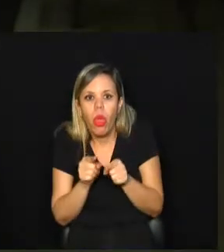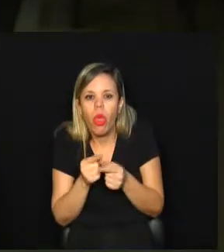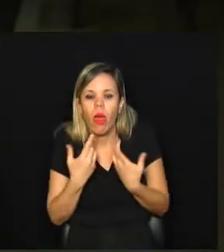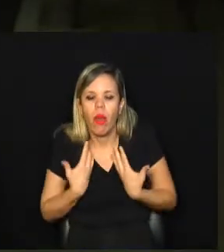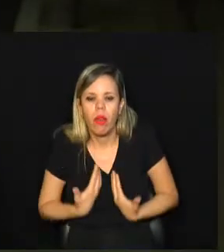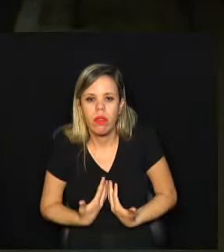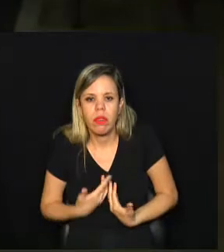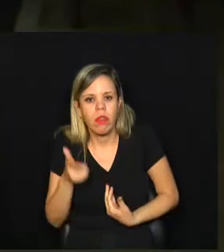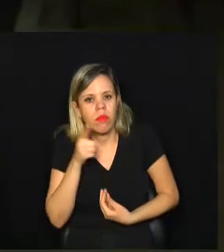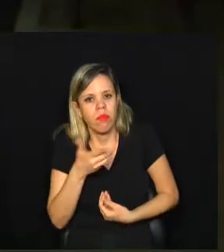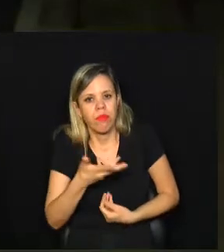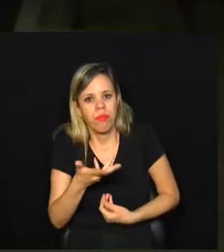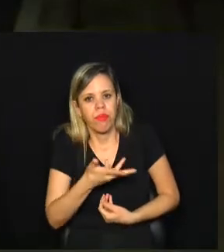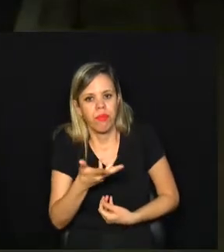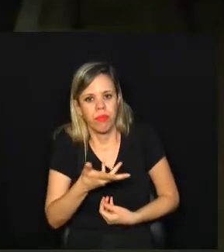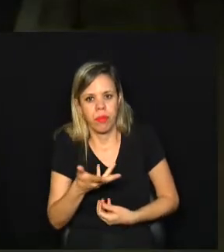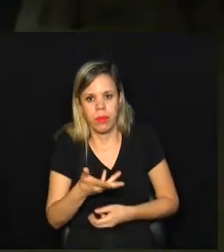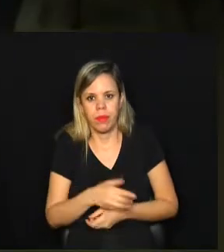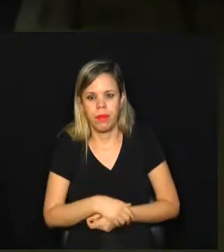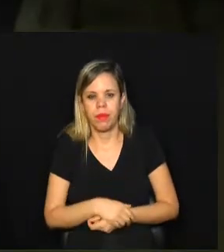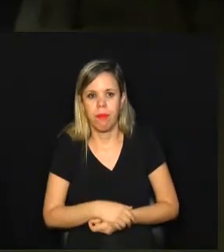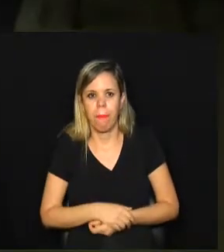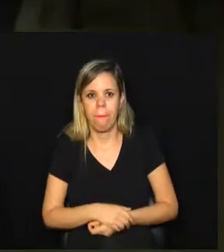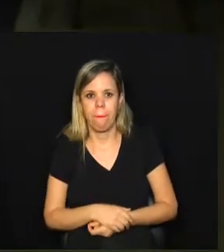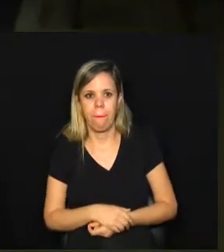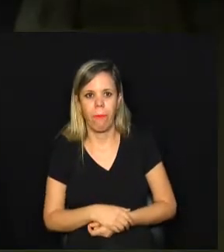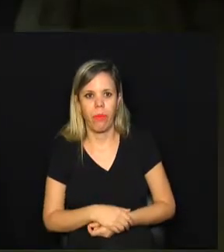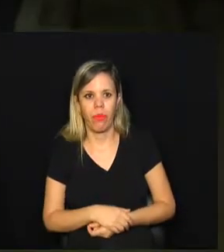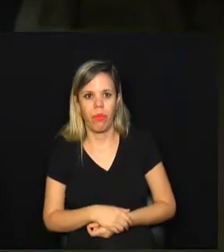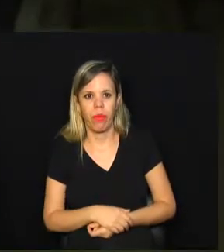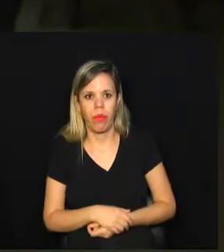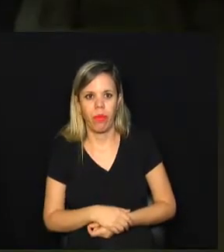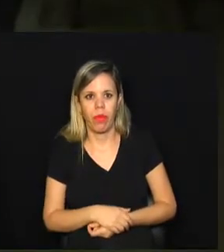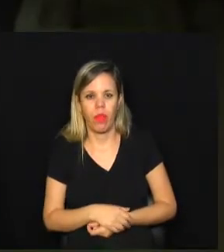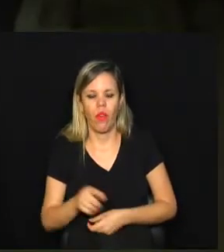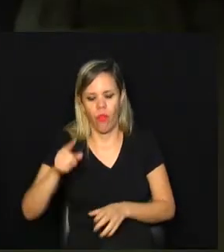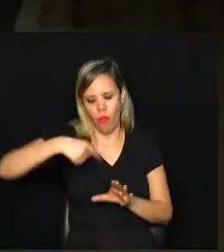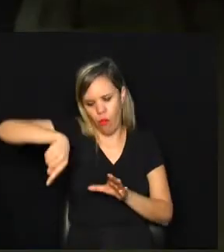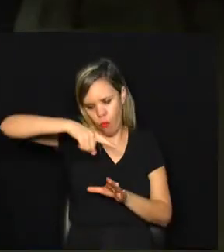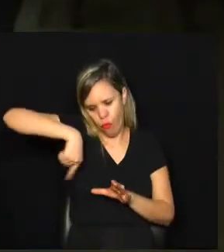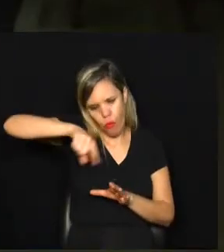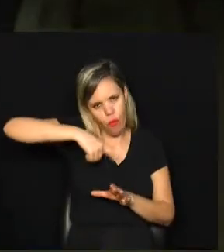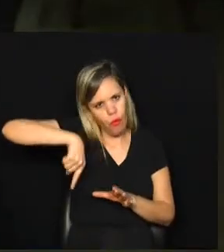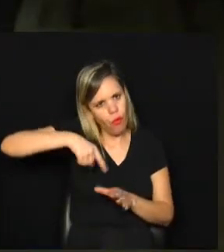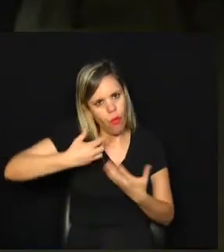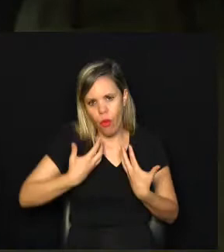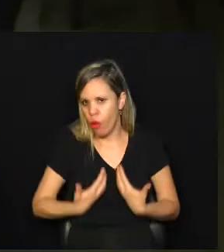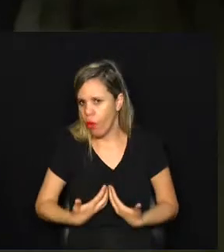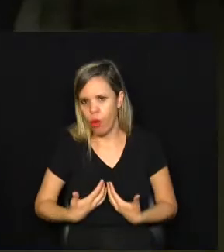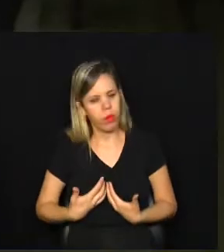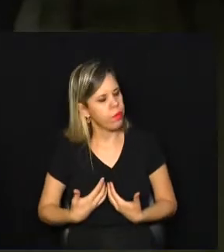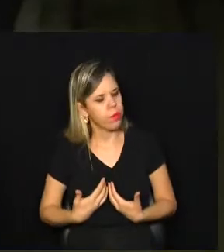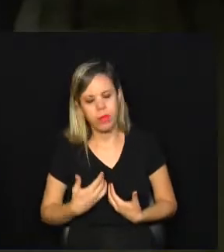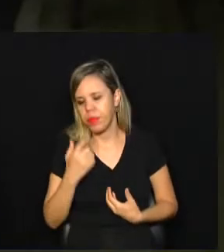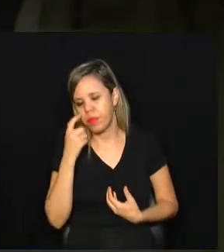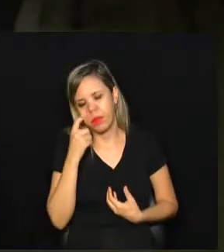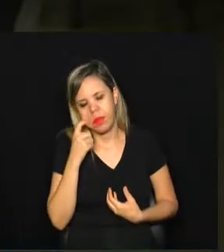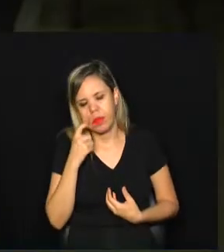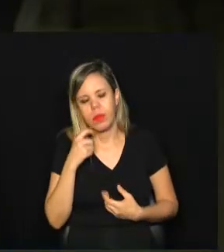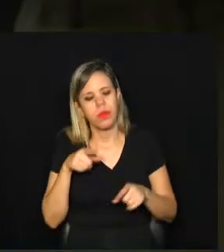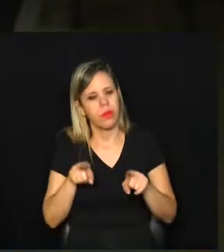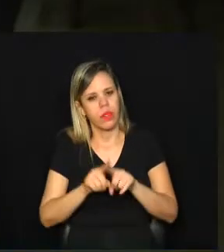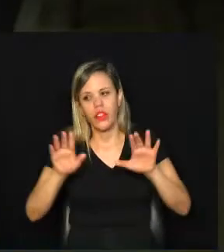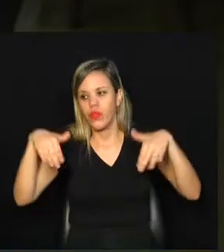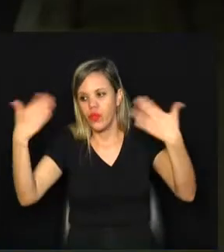dar bastantes voltas sem ter um cansaço físico. E também